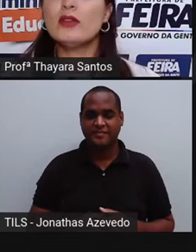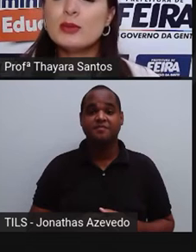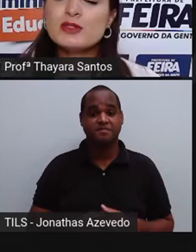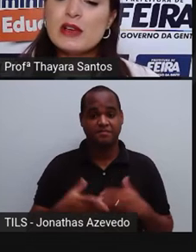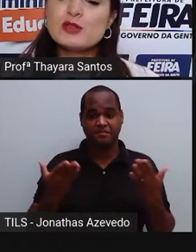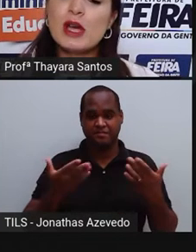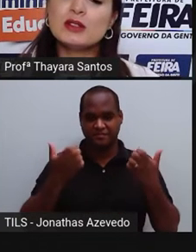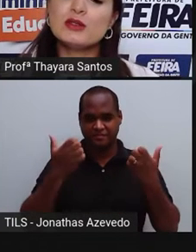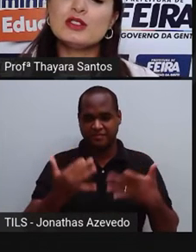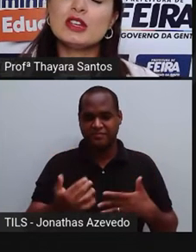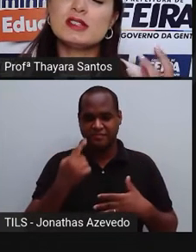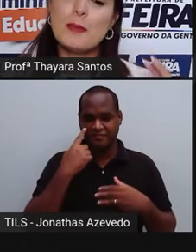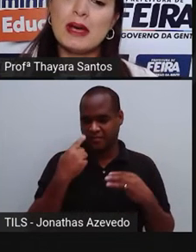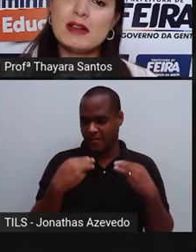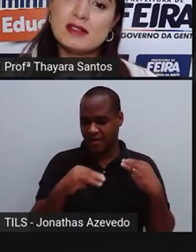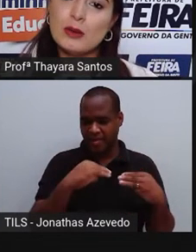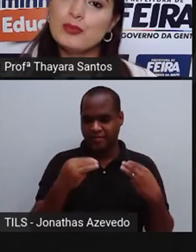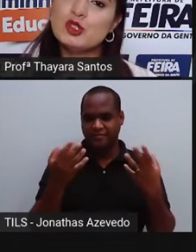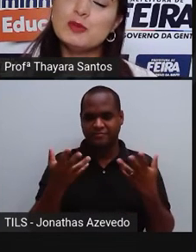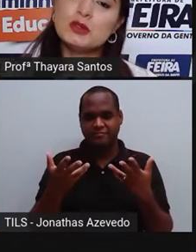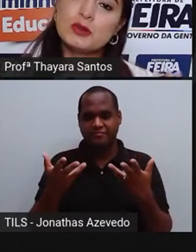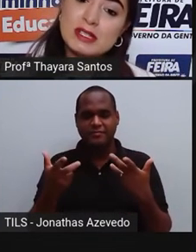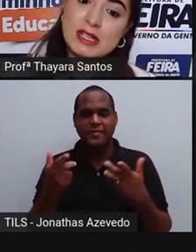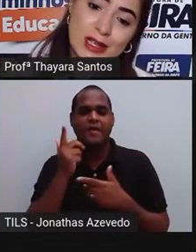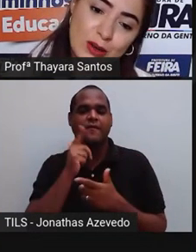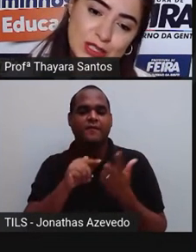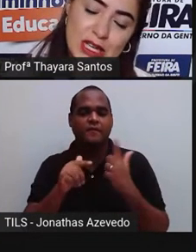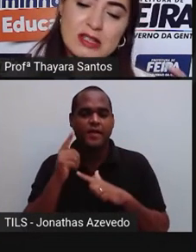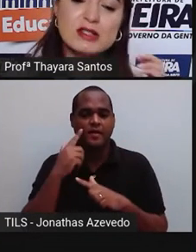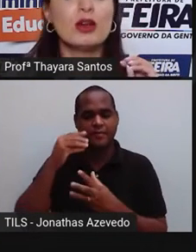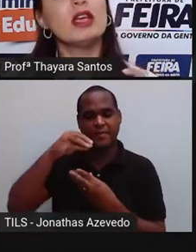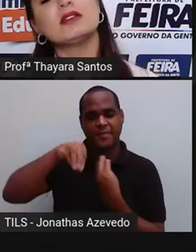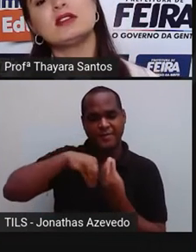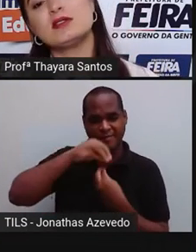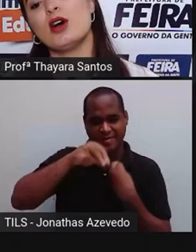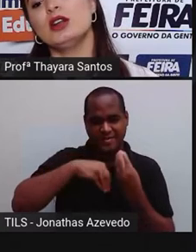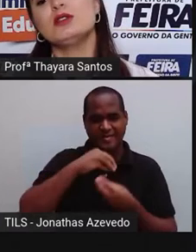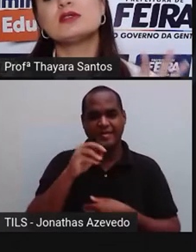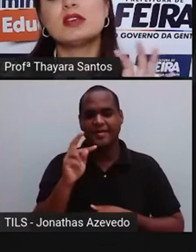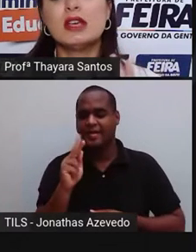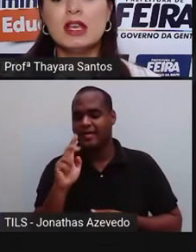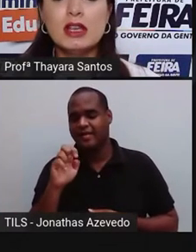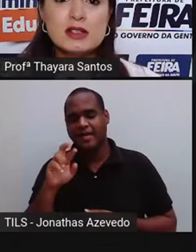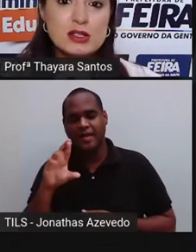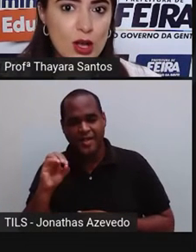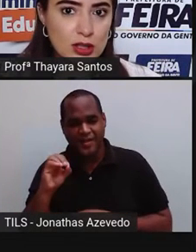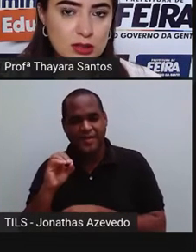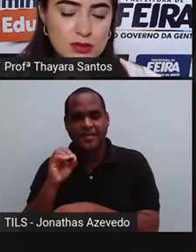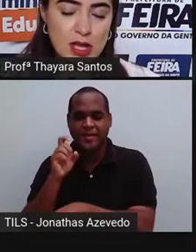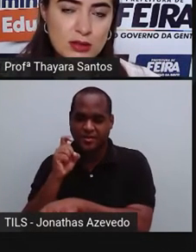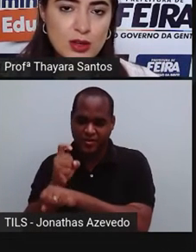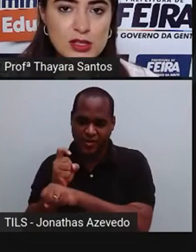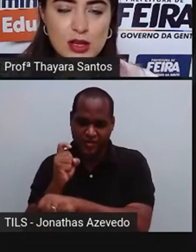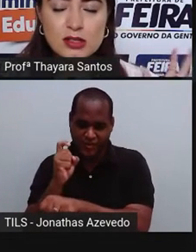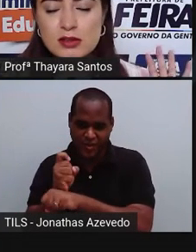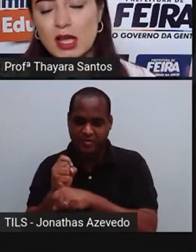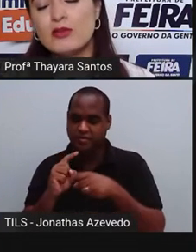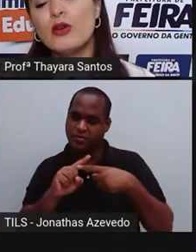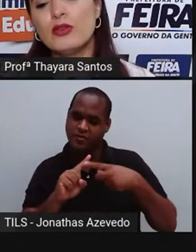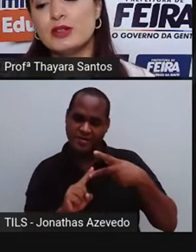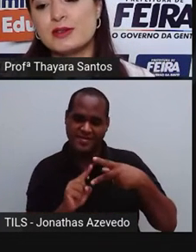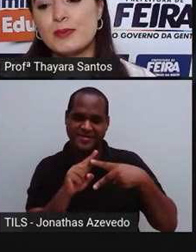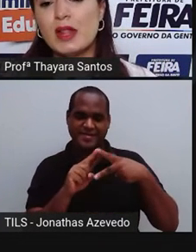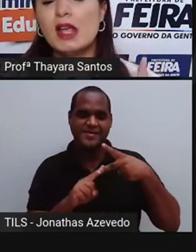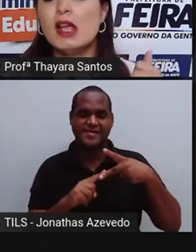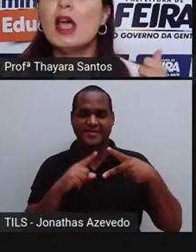Agora vamos ver os métodos de separação de misturas heterogêneas, só que entre sólidos e sólidos, né? Dois sólidos